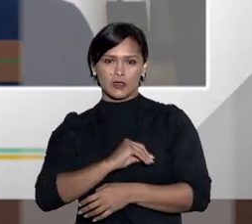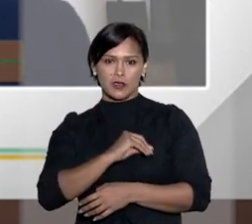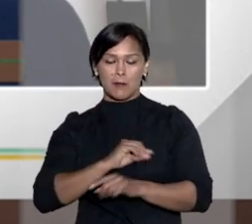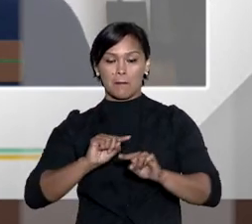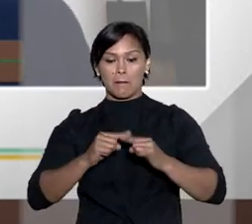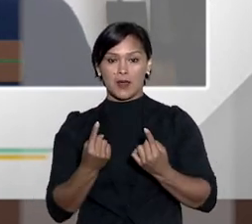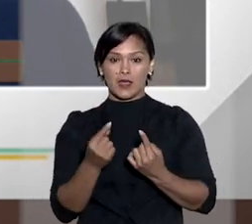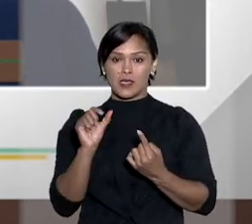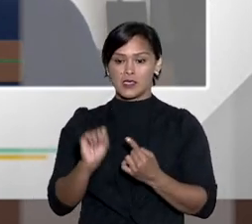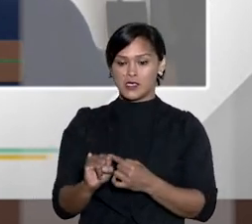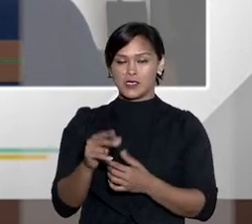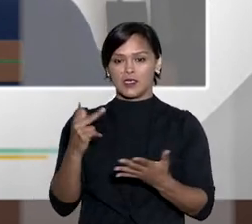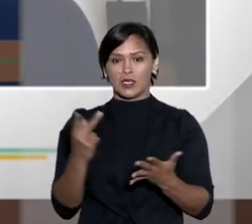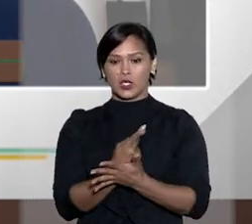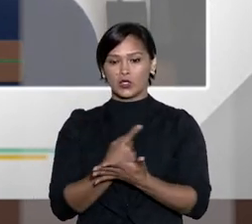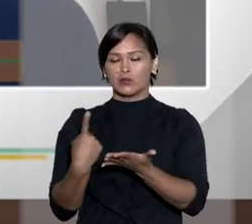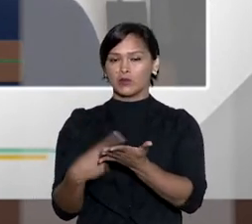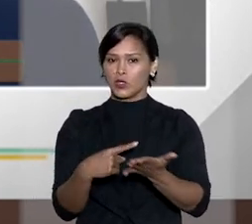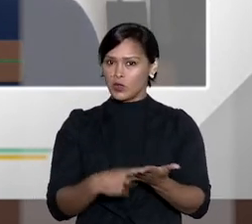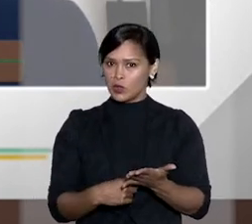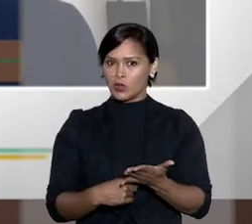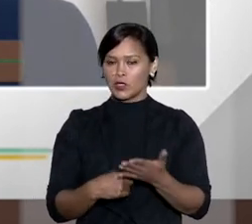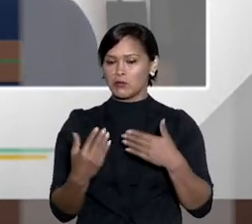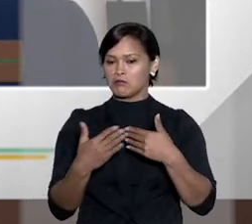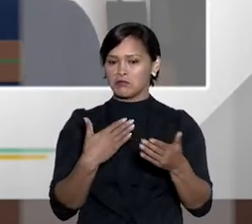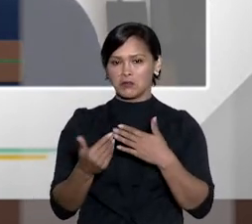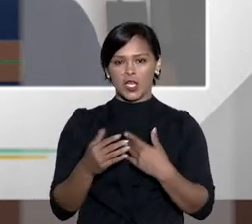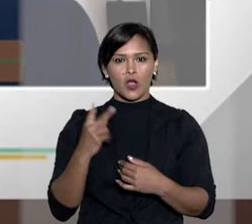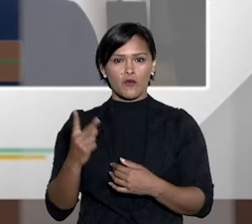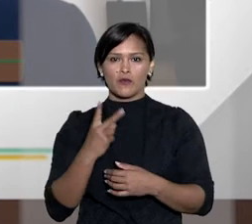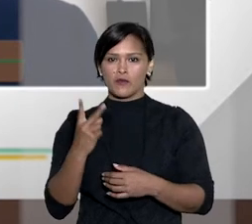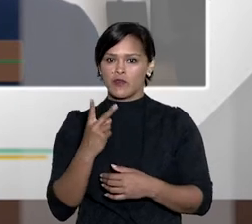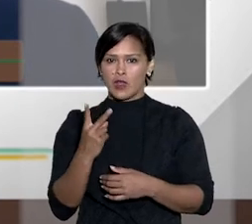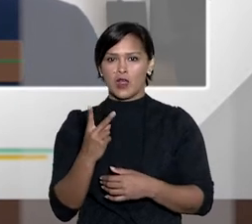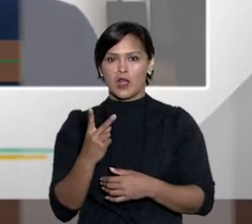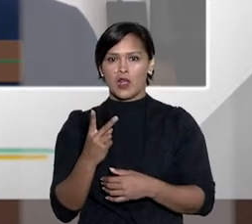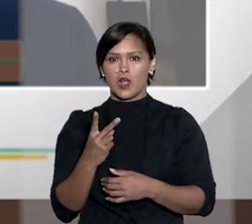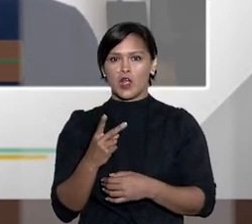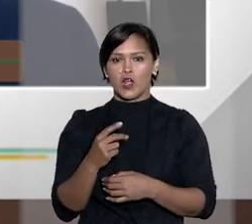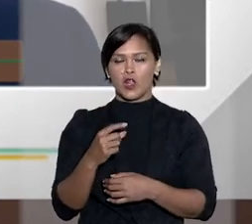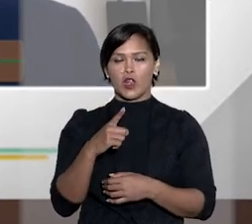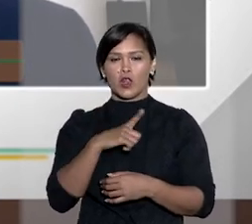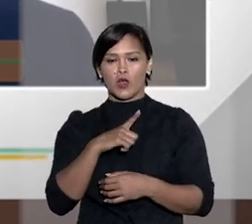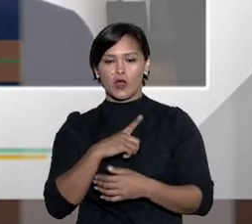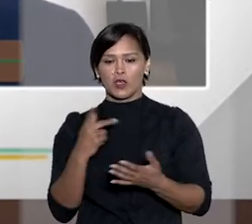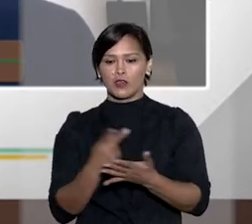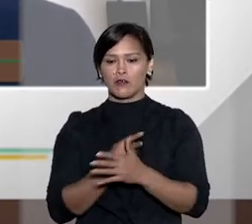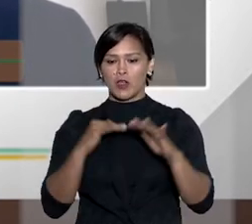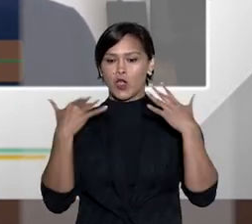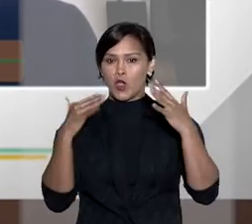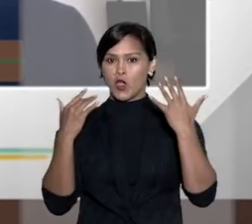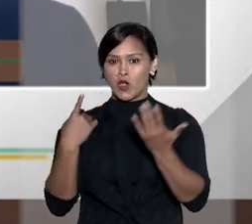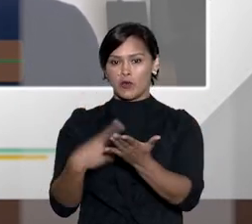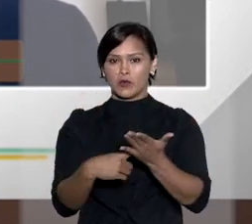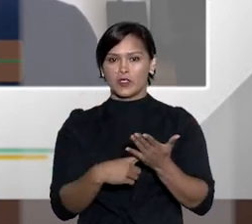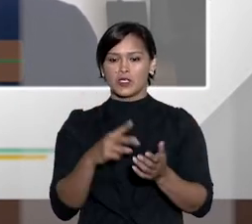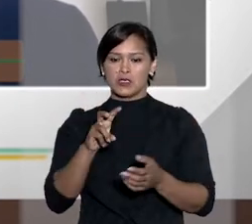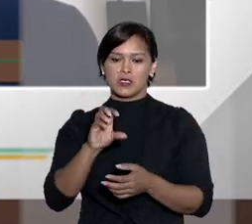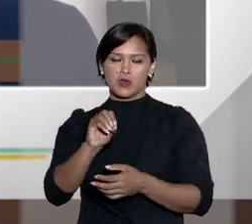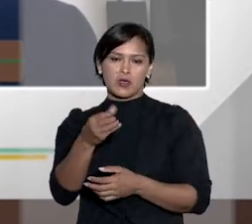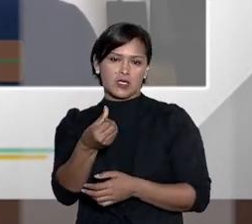só pode prosseguir até 40 salários mínimos mas se ocorreu o acordo independente do valor